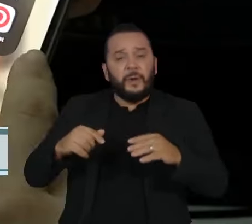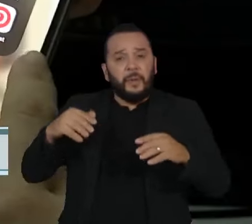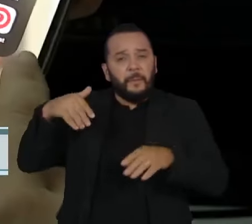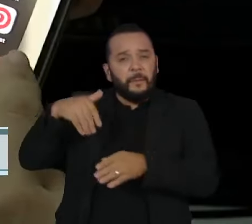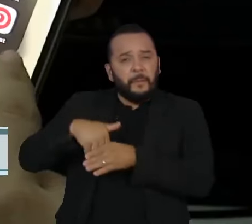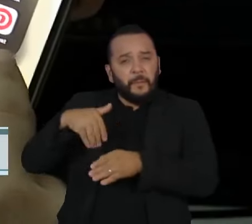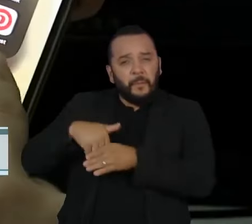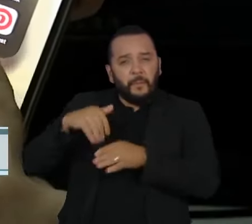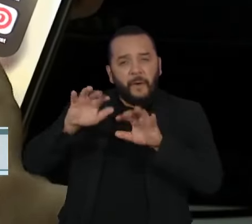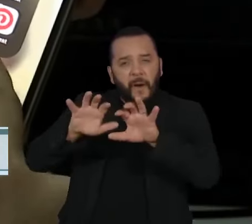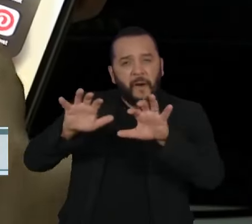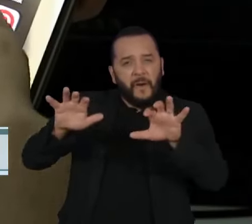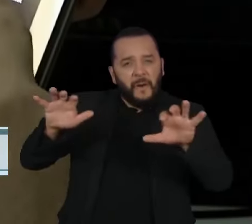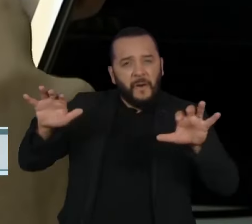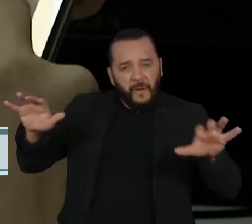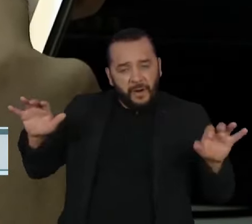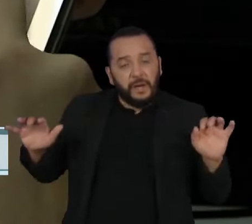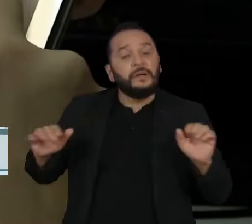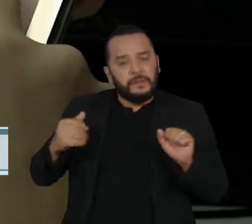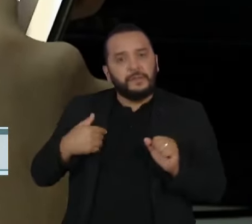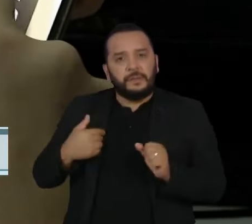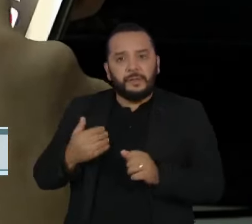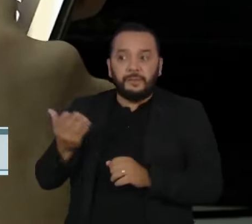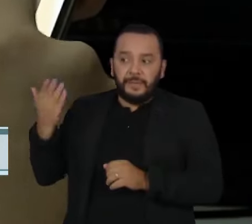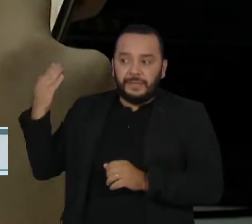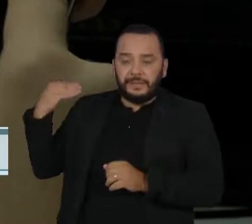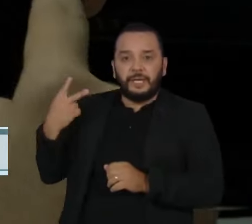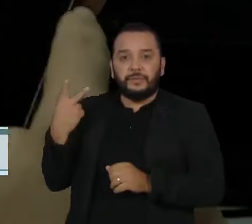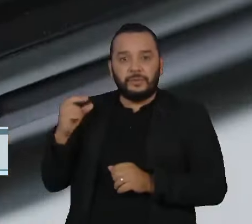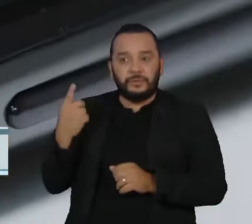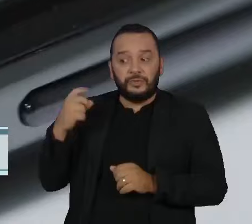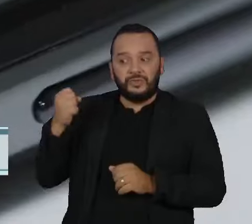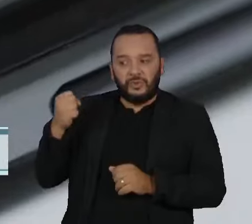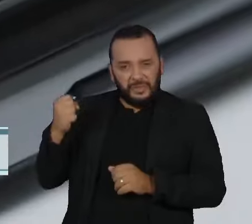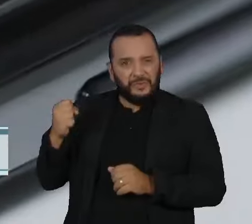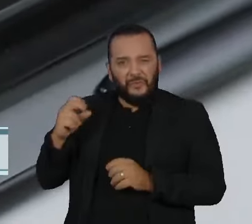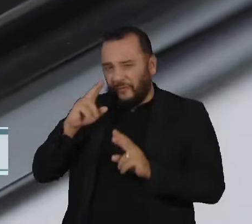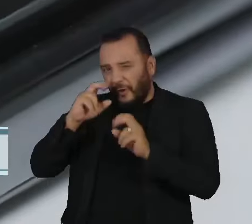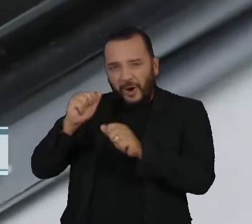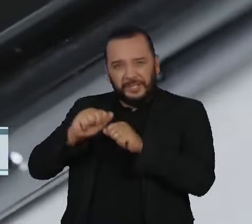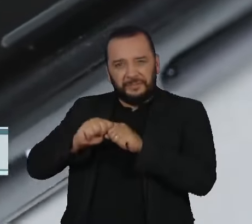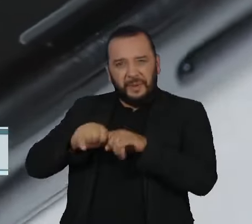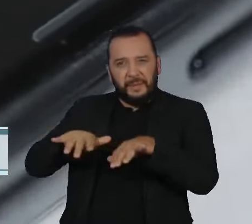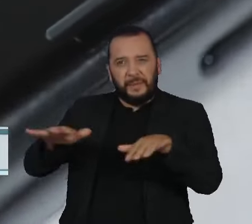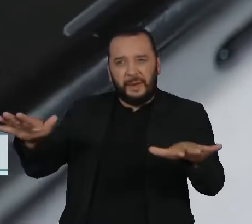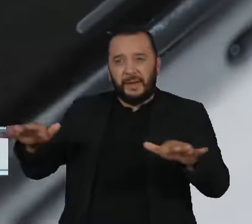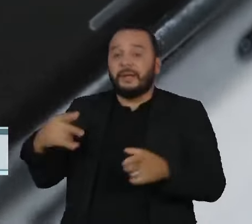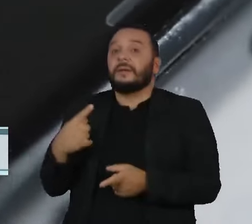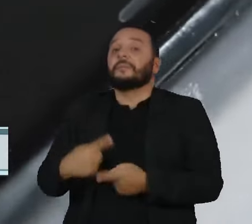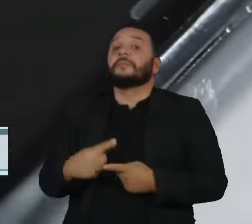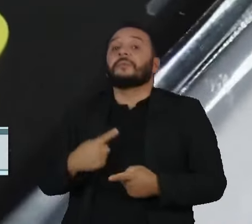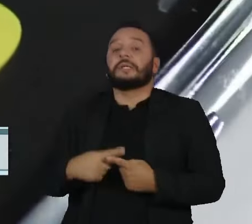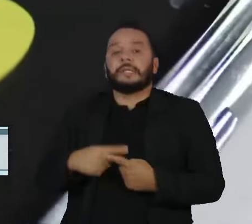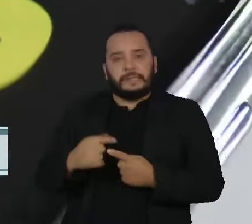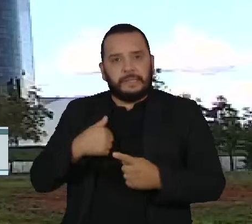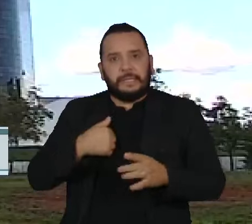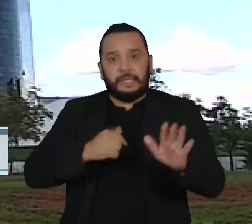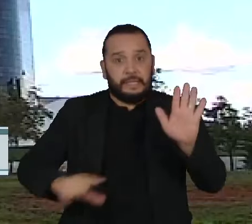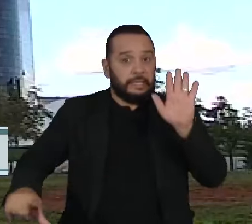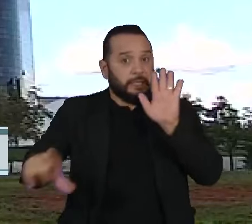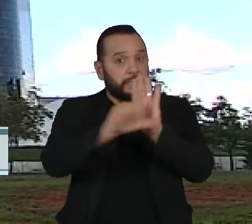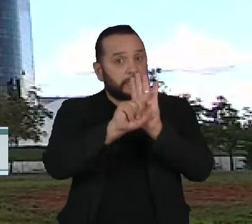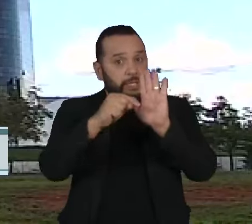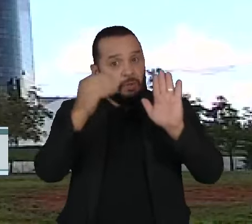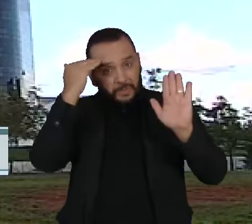políticas ganhou fôlego a partir da disputa de 2018. Na tentativa de dar efetividade à legislação,